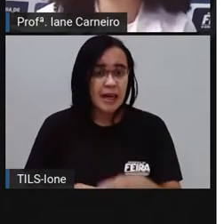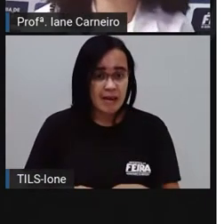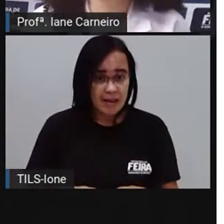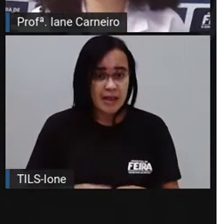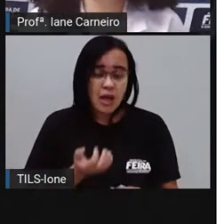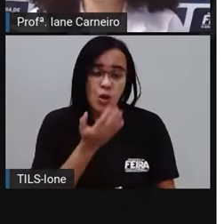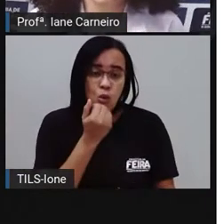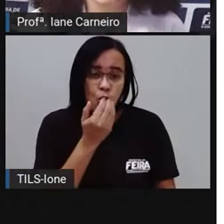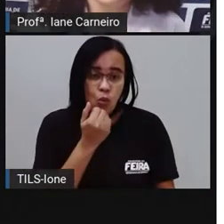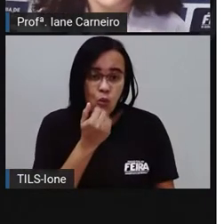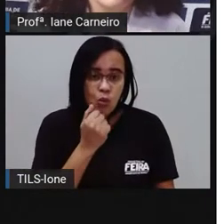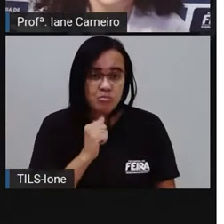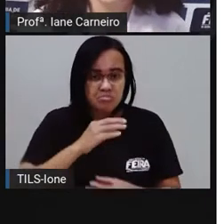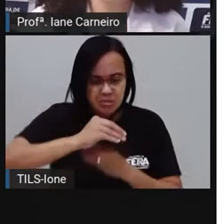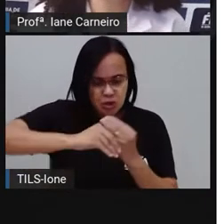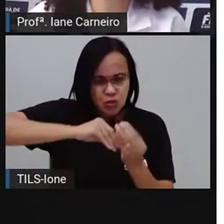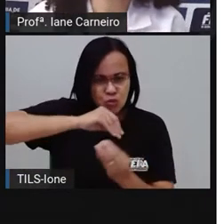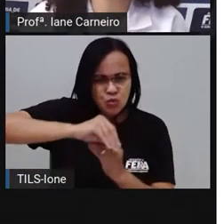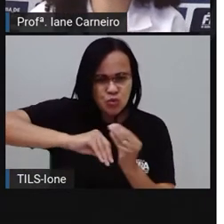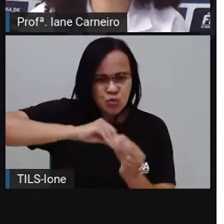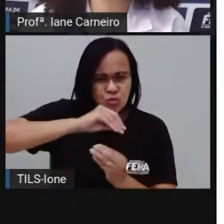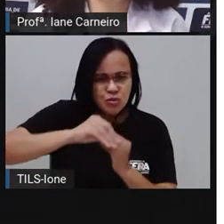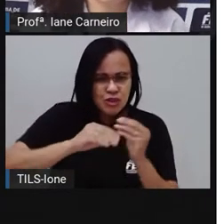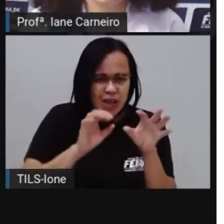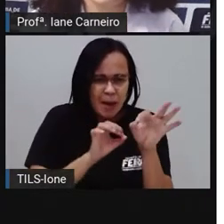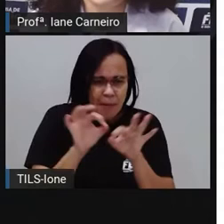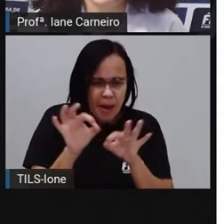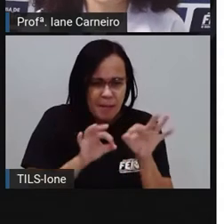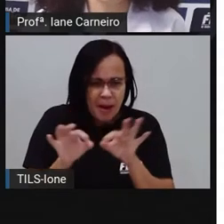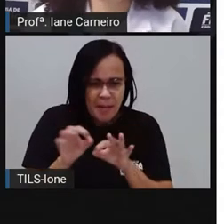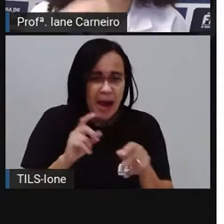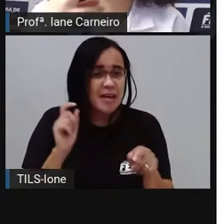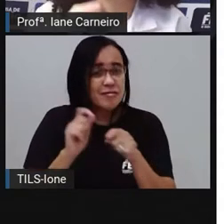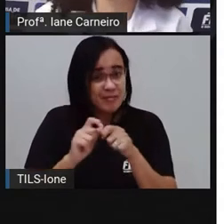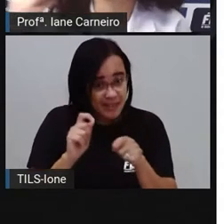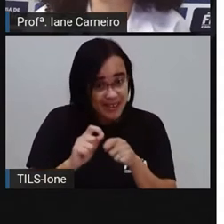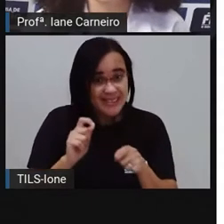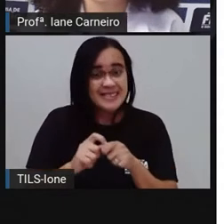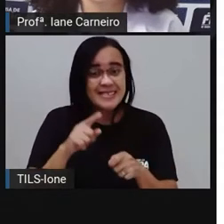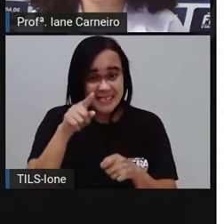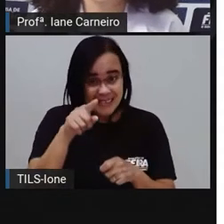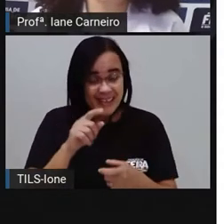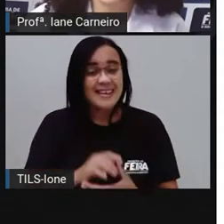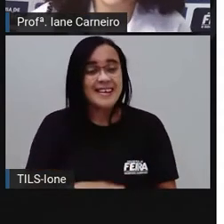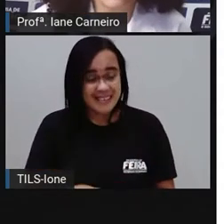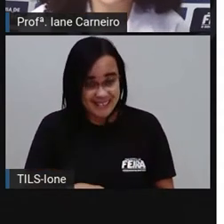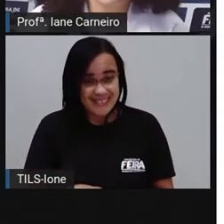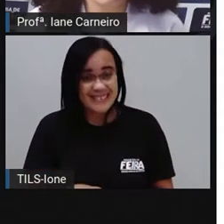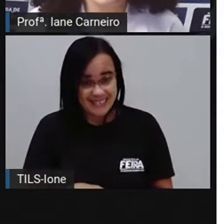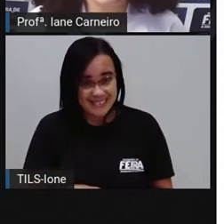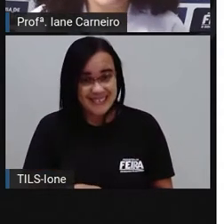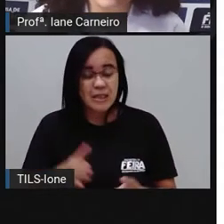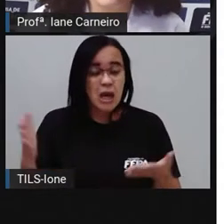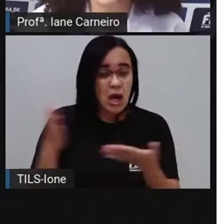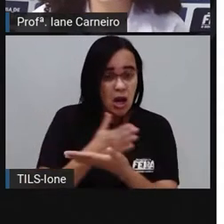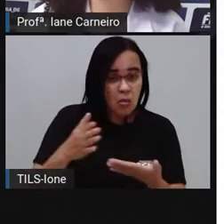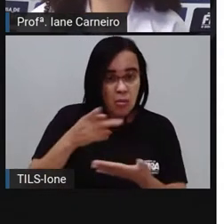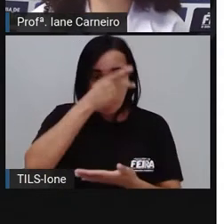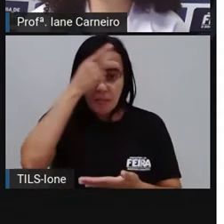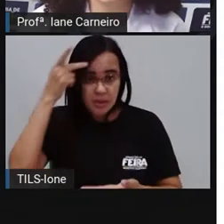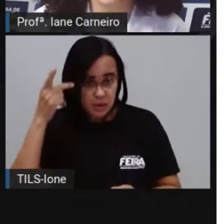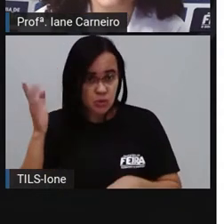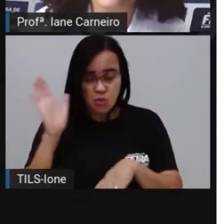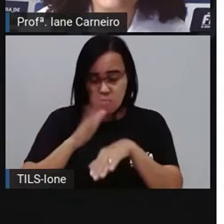dos miúdos do boi. Aí faz essa trouxinha. aí tem gente que prepara de diversos tipos, né?